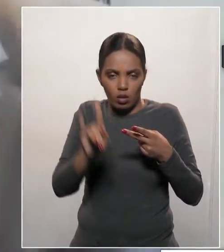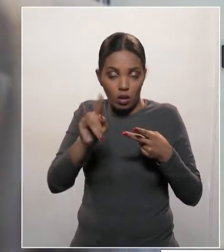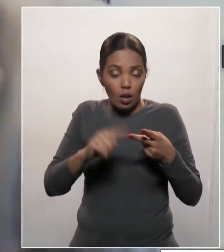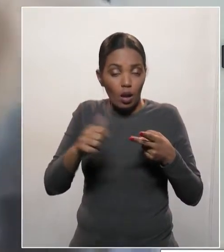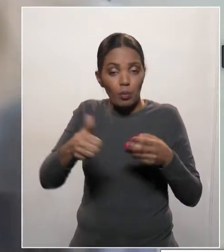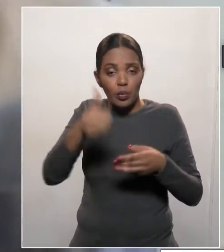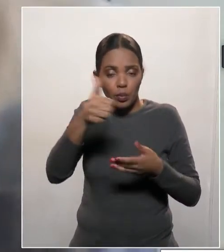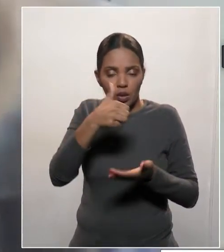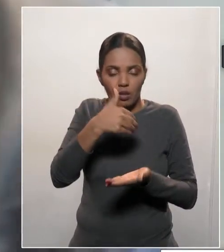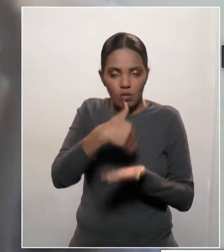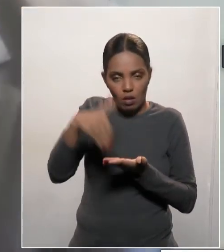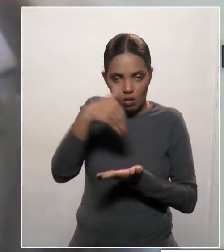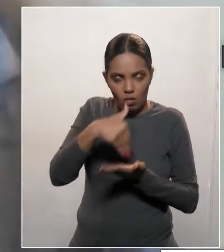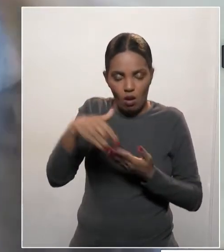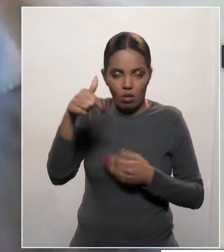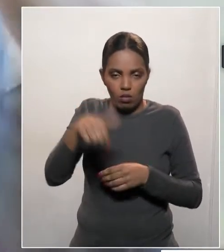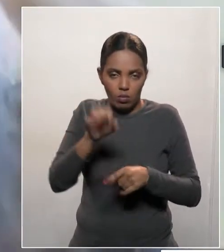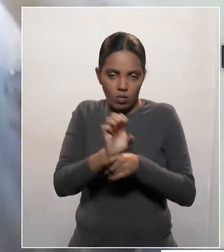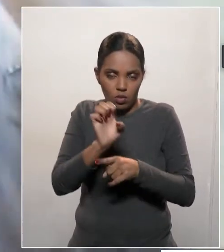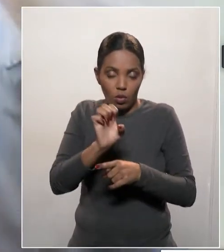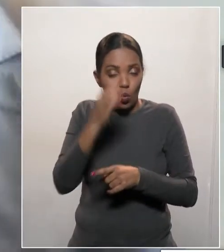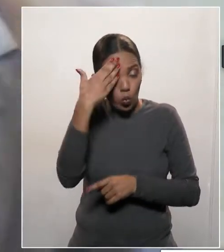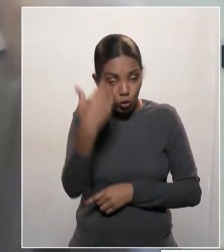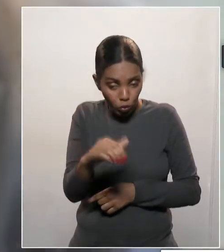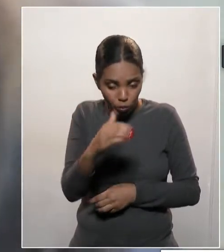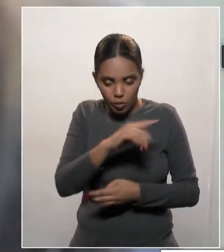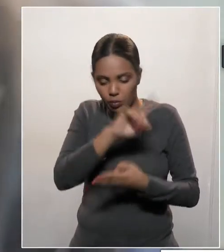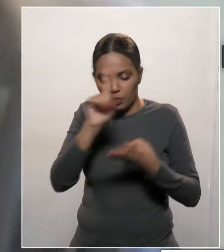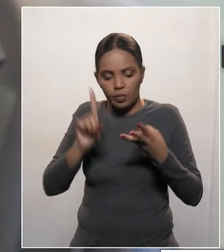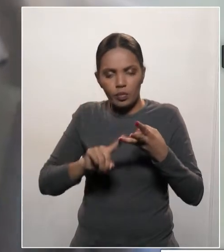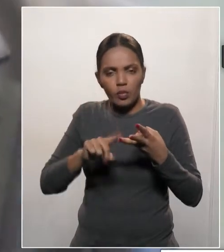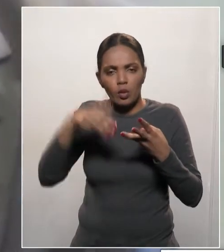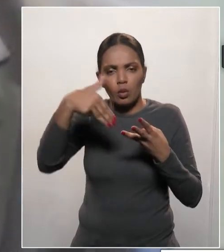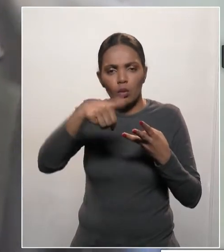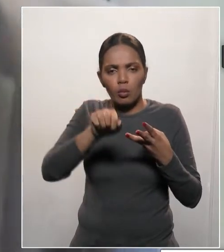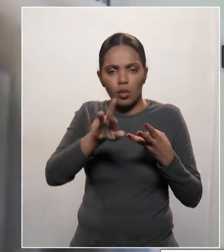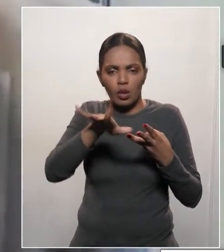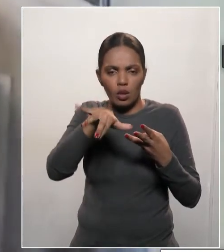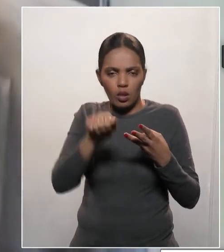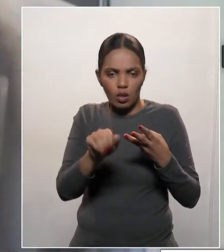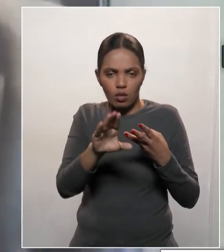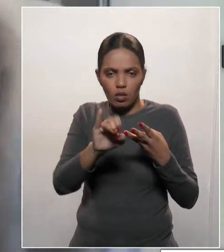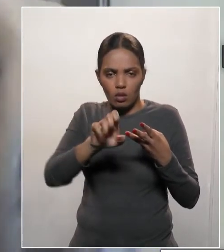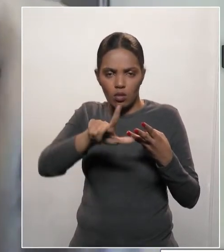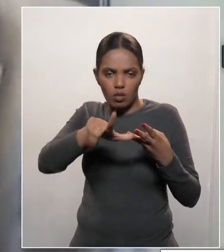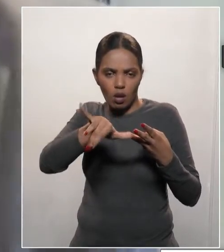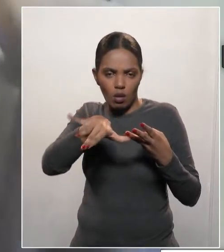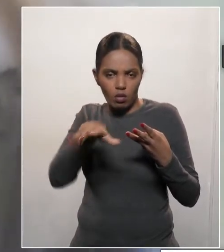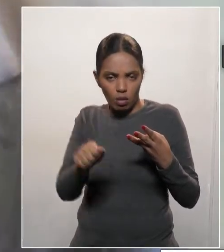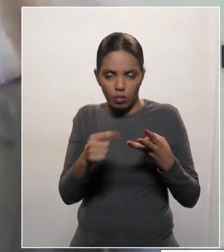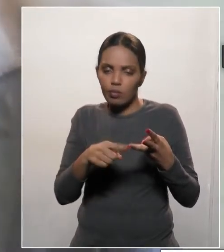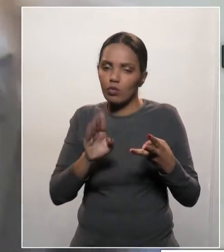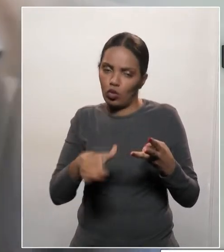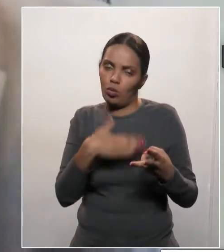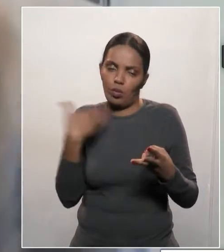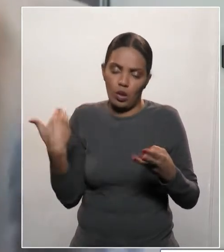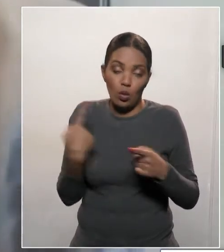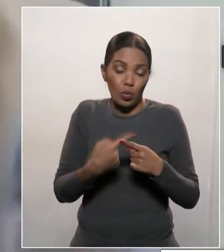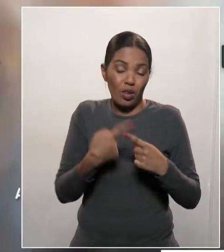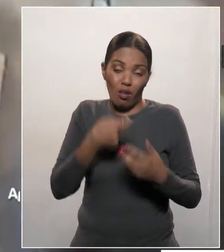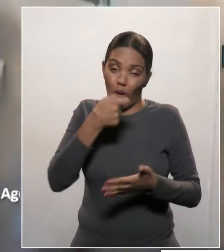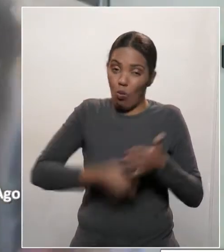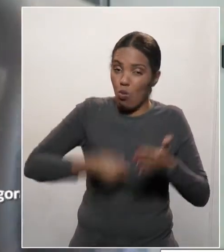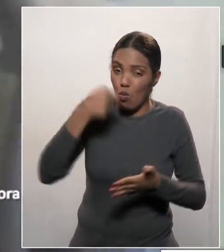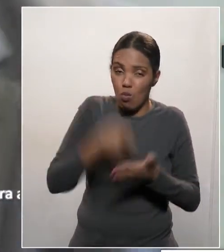Curitiba. Queria também destacar a Maria Célia Albuquerque, em memória, pela luta em